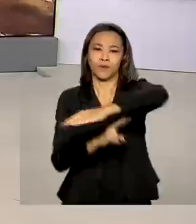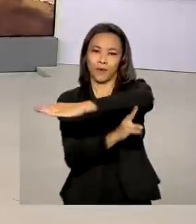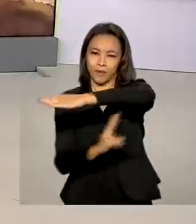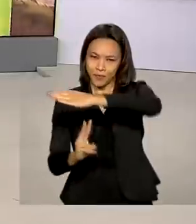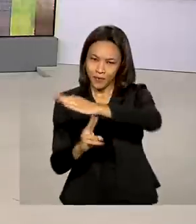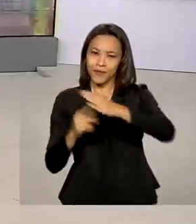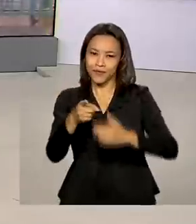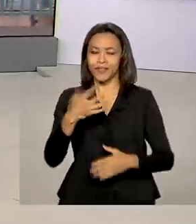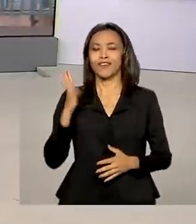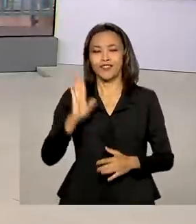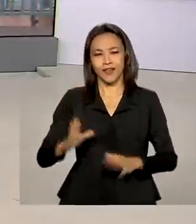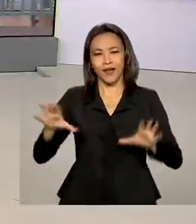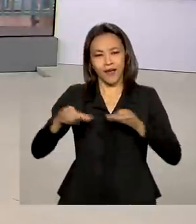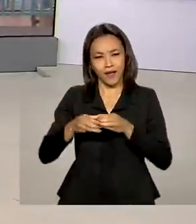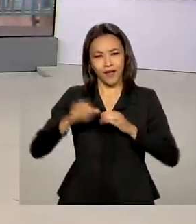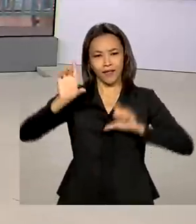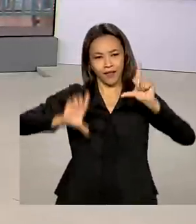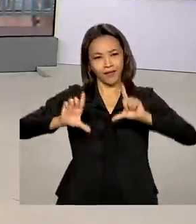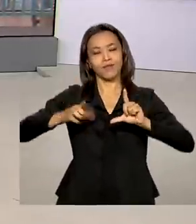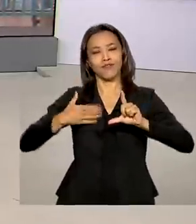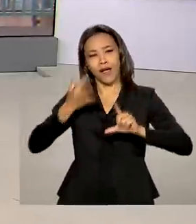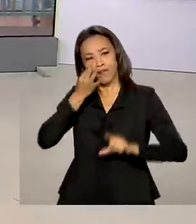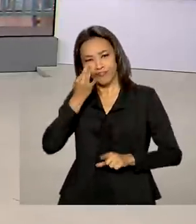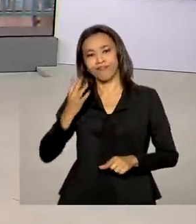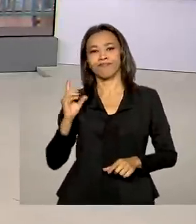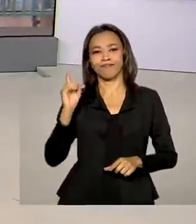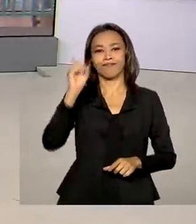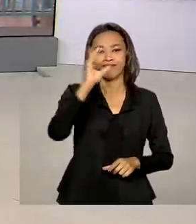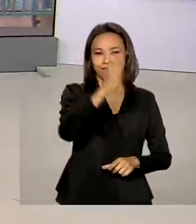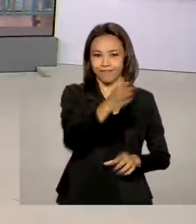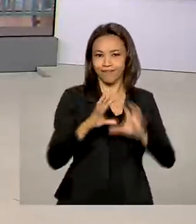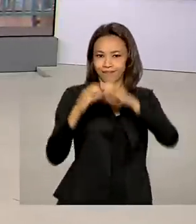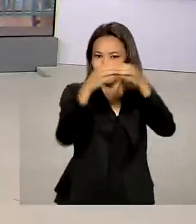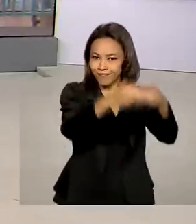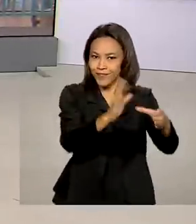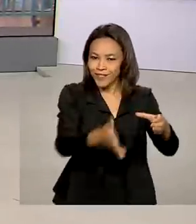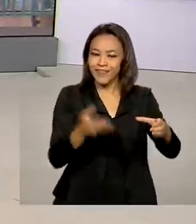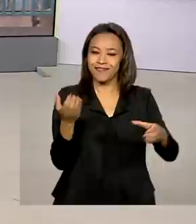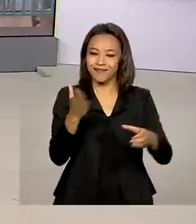lá. A repórter Gabriela Noronha traz ao vivo os detalhes para a gente. Gabi, bom dia!